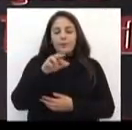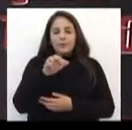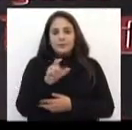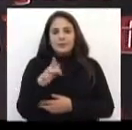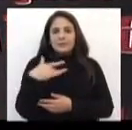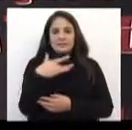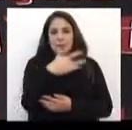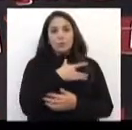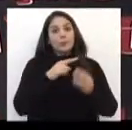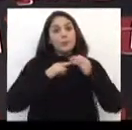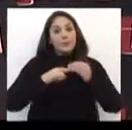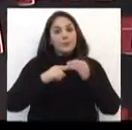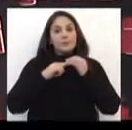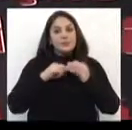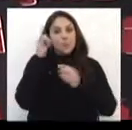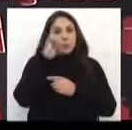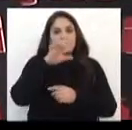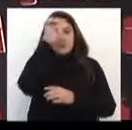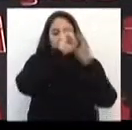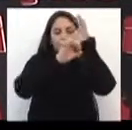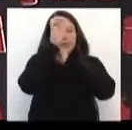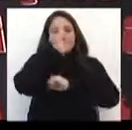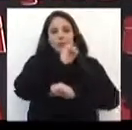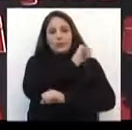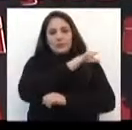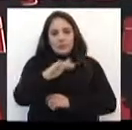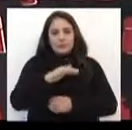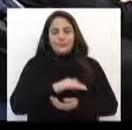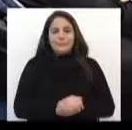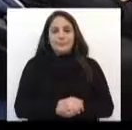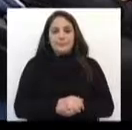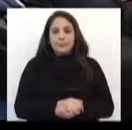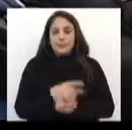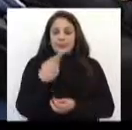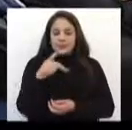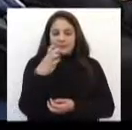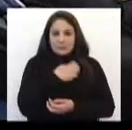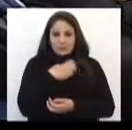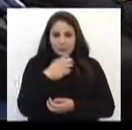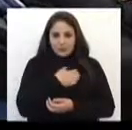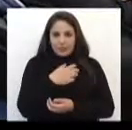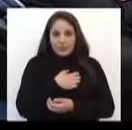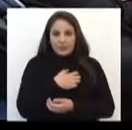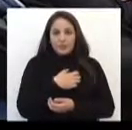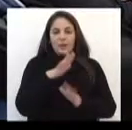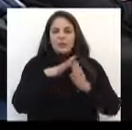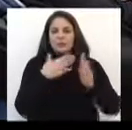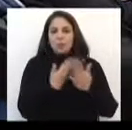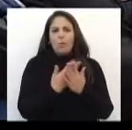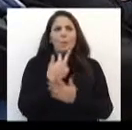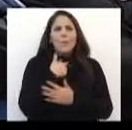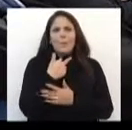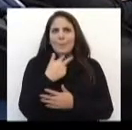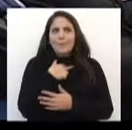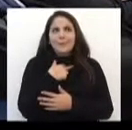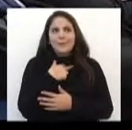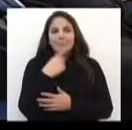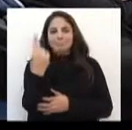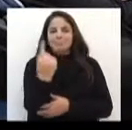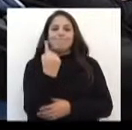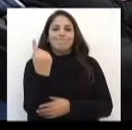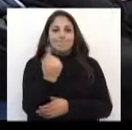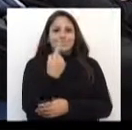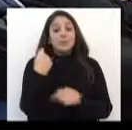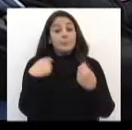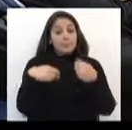saúde é um pré-requisito para o aprendizado dos alunos. Desta forma, a escola não pode se sentir sozinha.